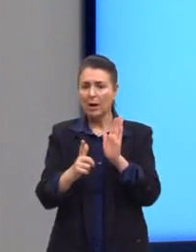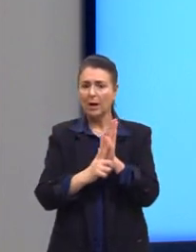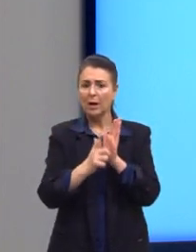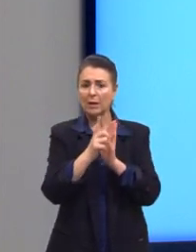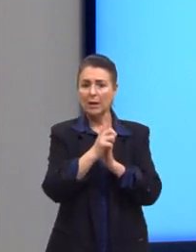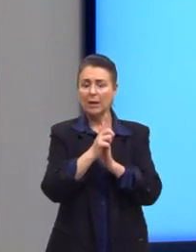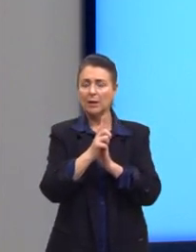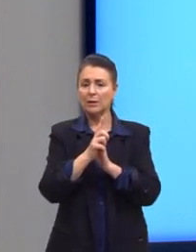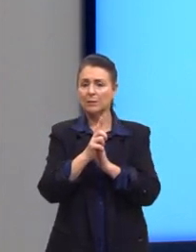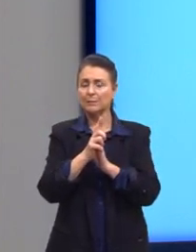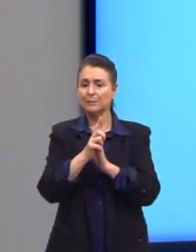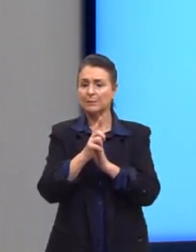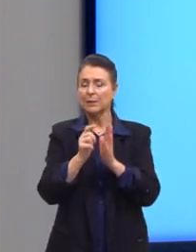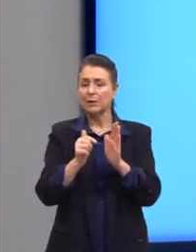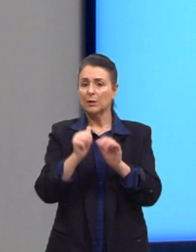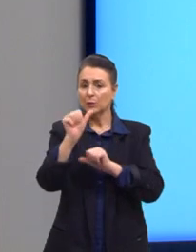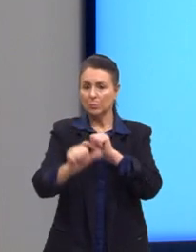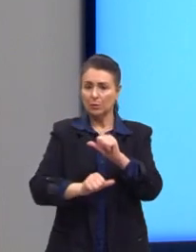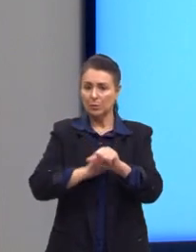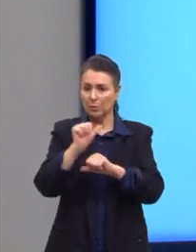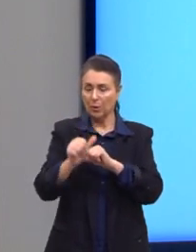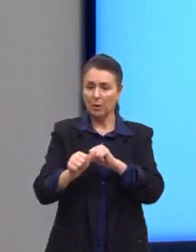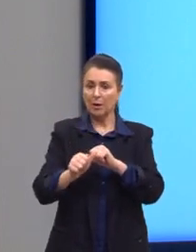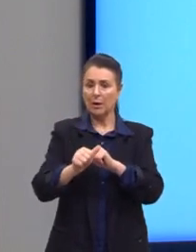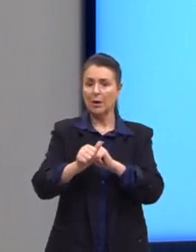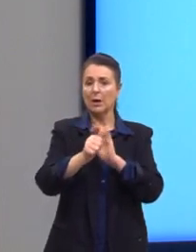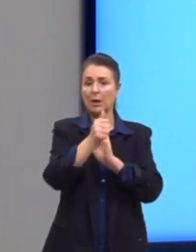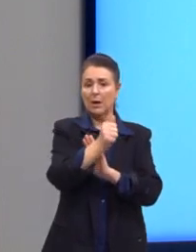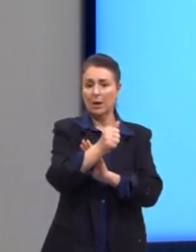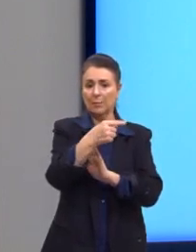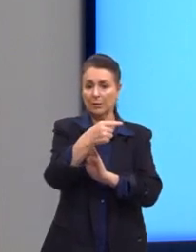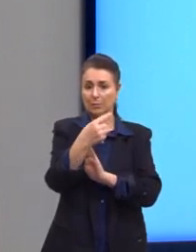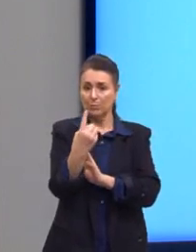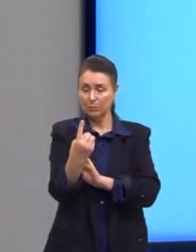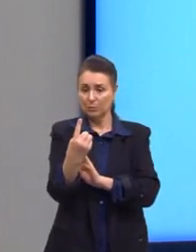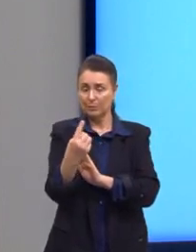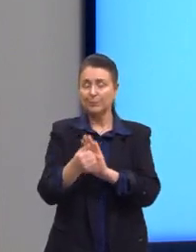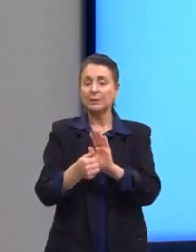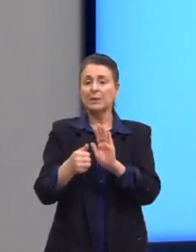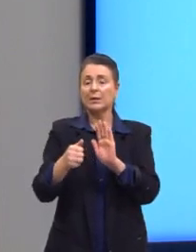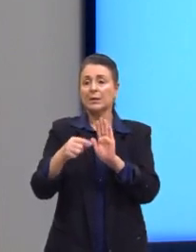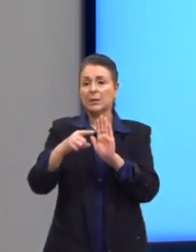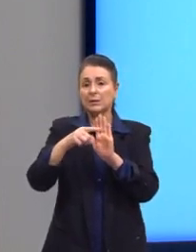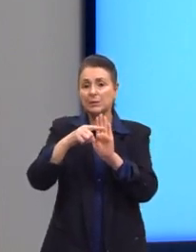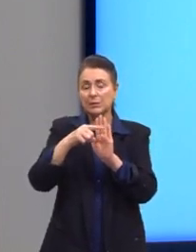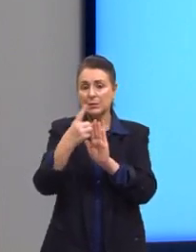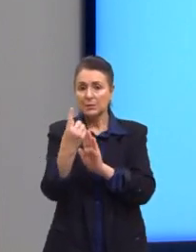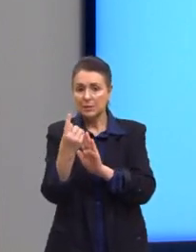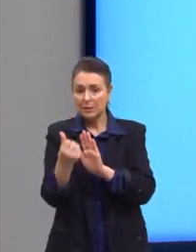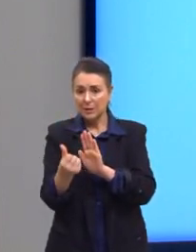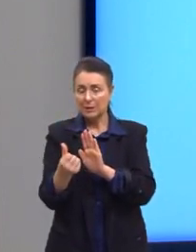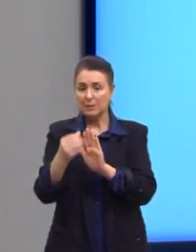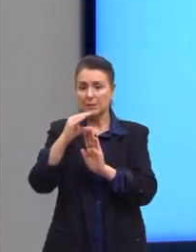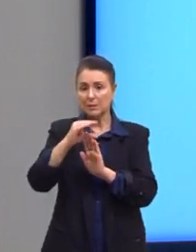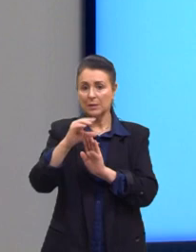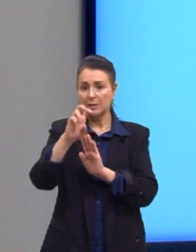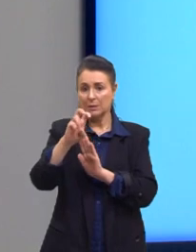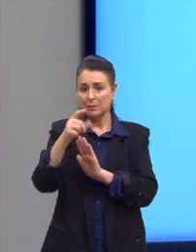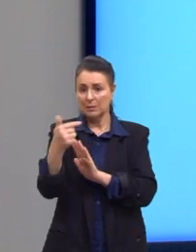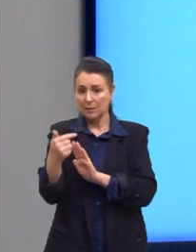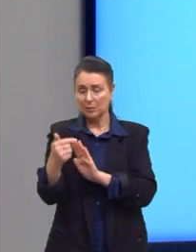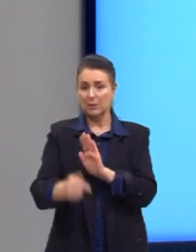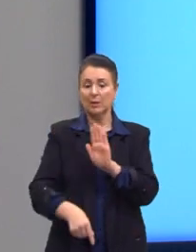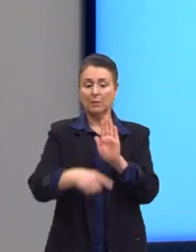e troca o A por menos 1, o B por 16 e o C por 57. E aí teríamos